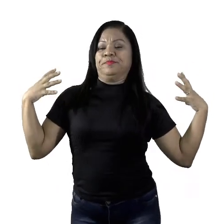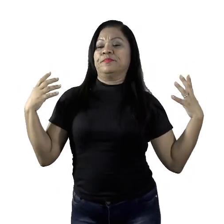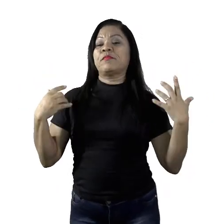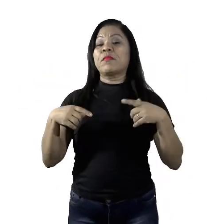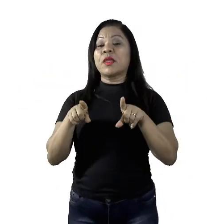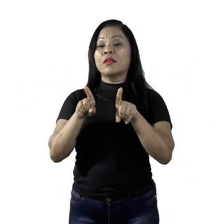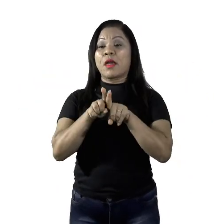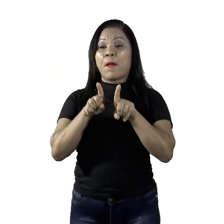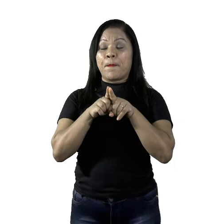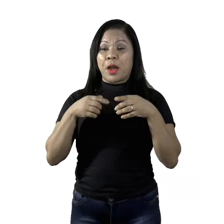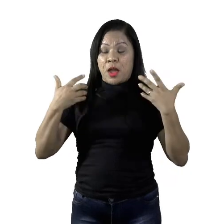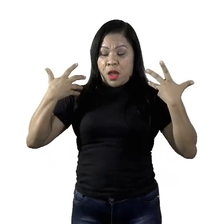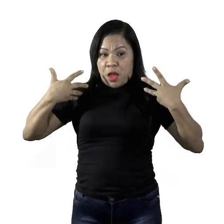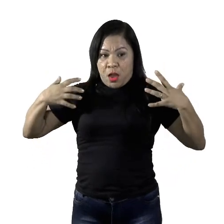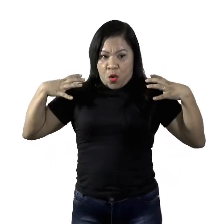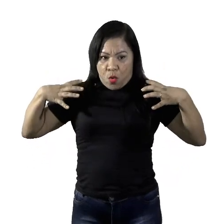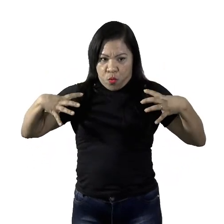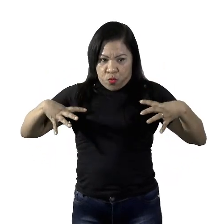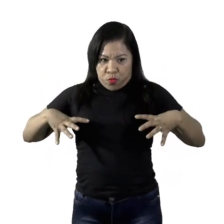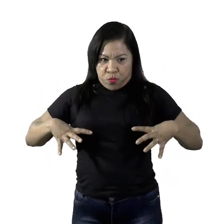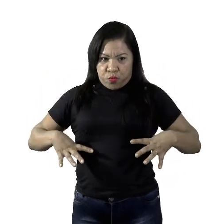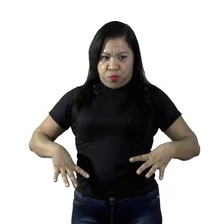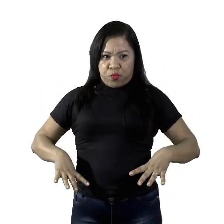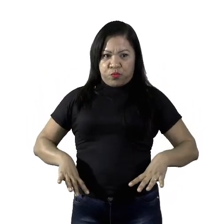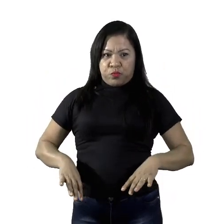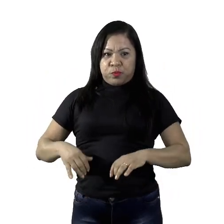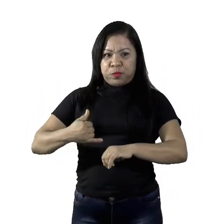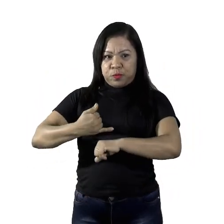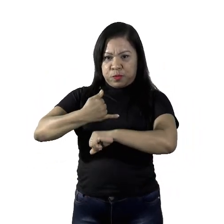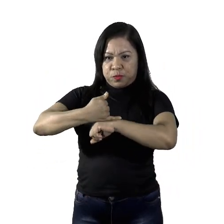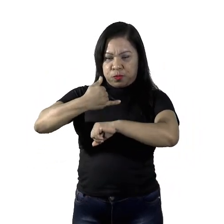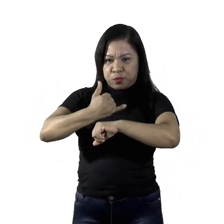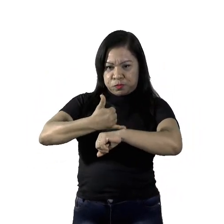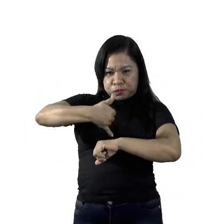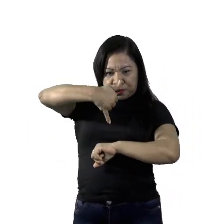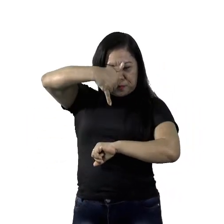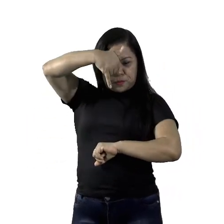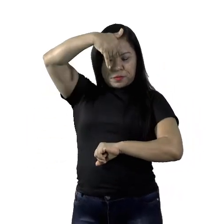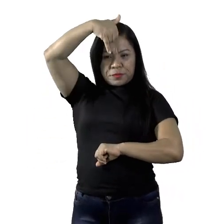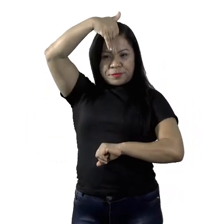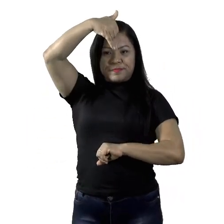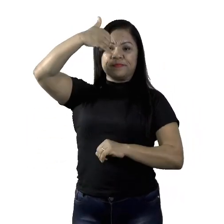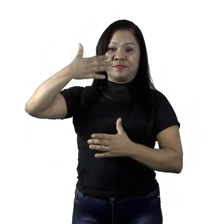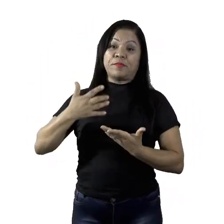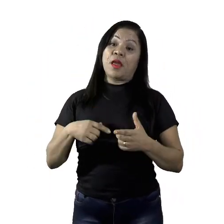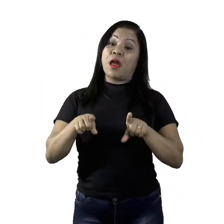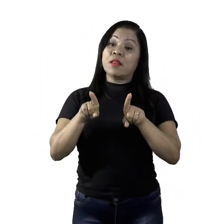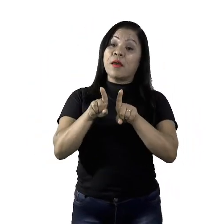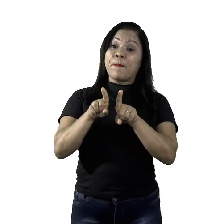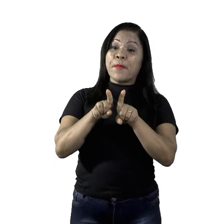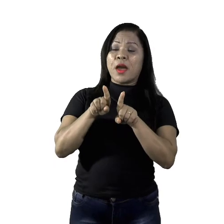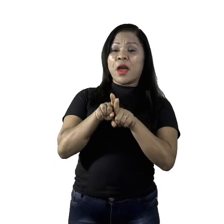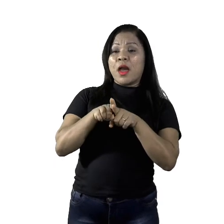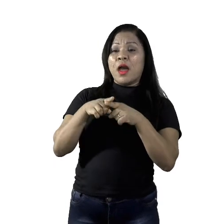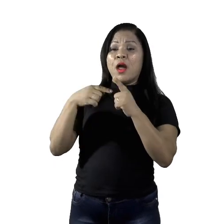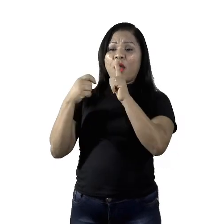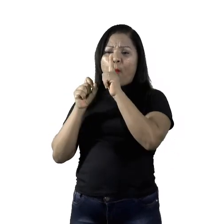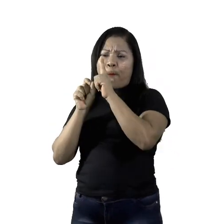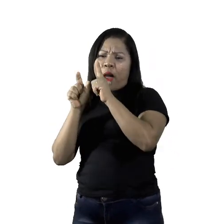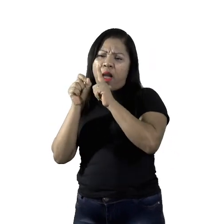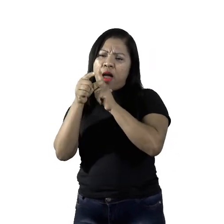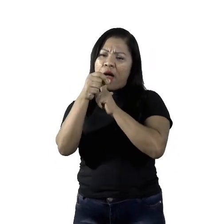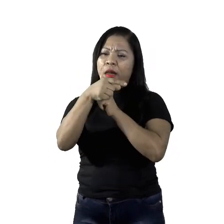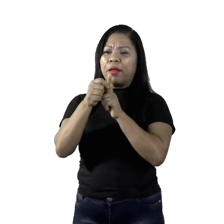esqueleto e o desenvolvimento das características sexuais, como pelos pubianos. Ocorre o crescimento de